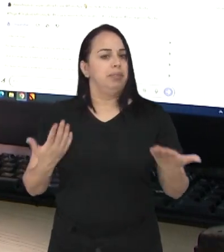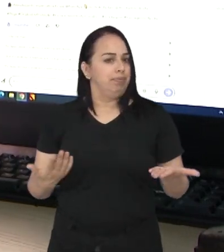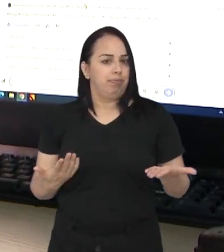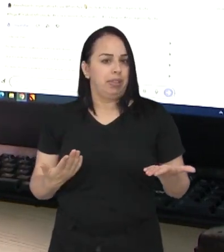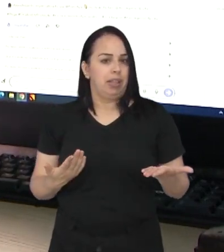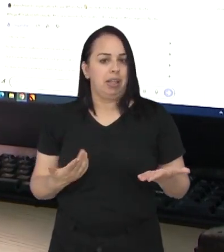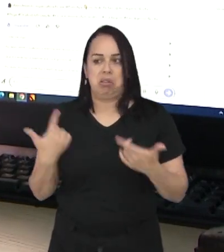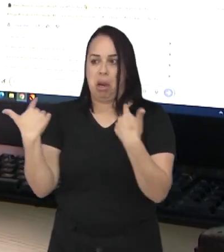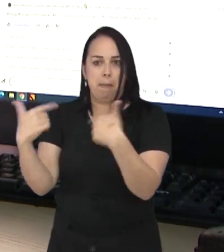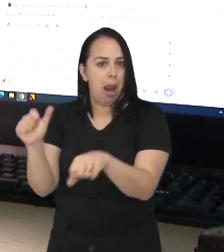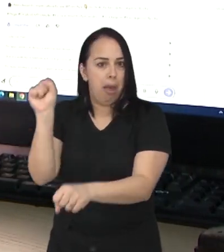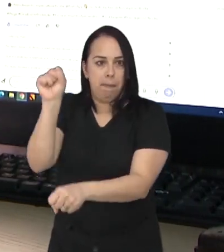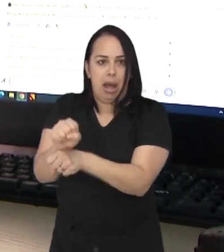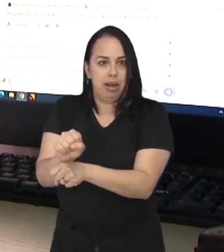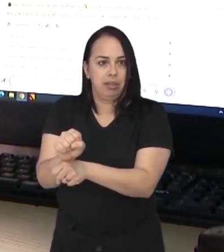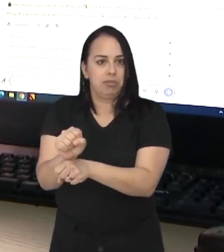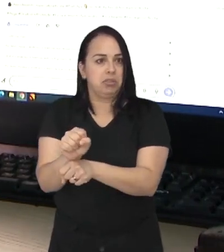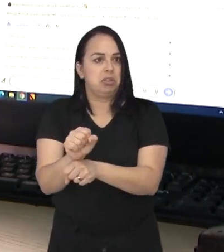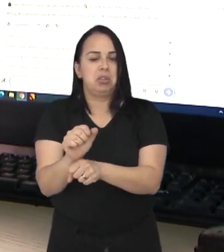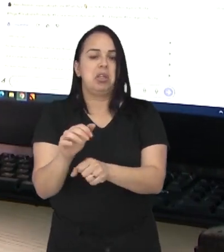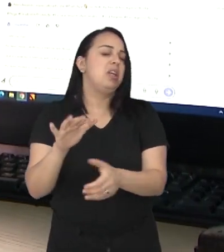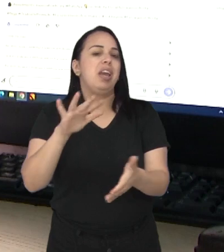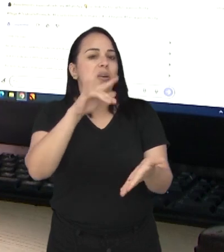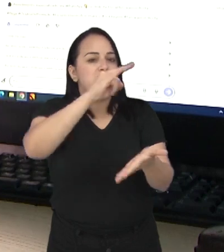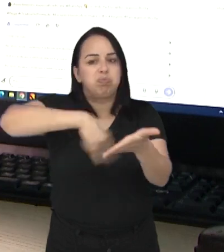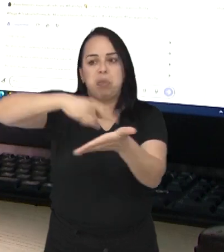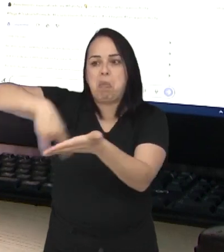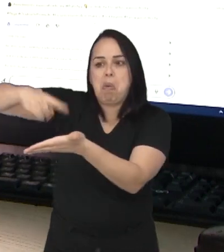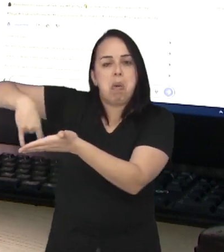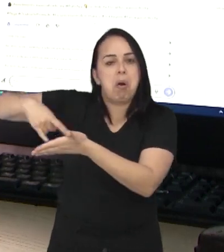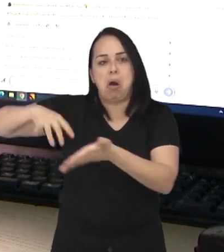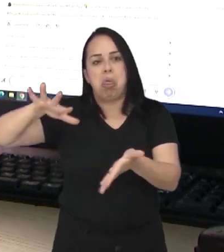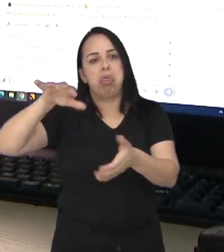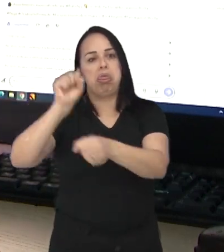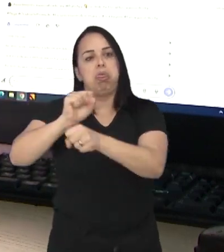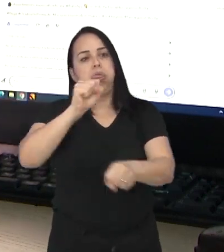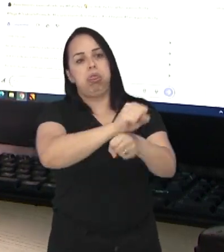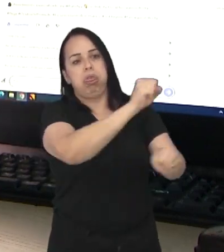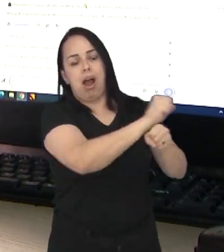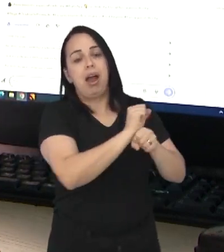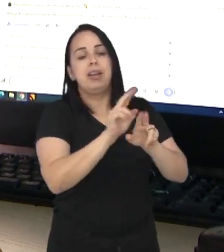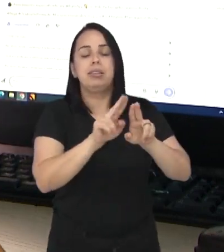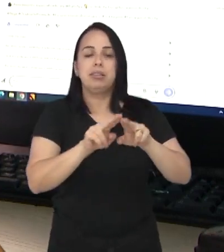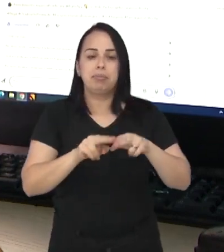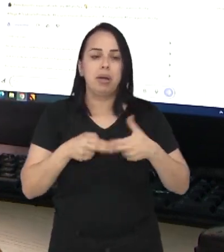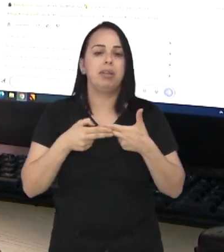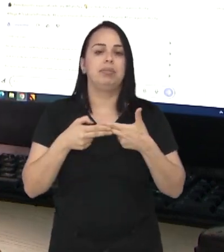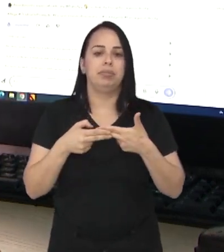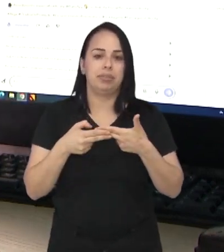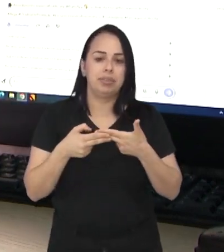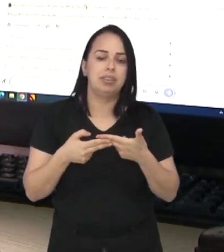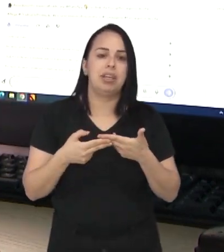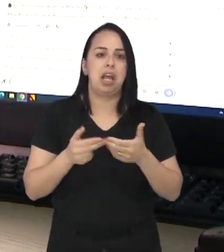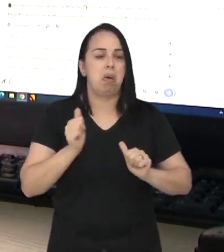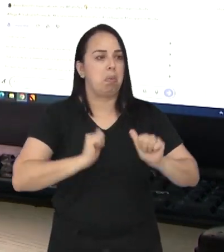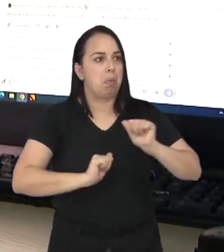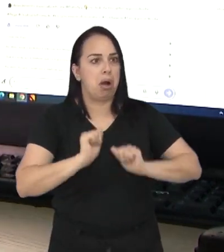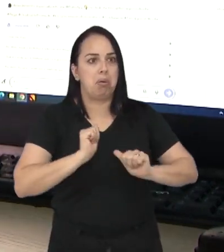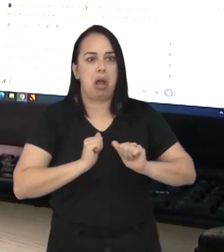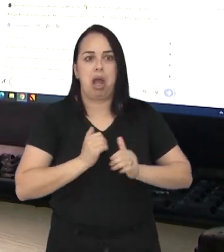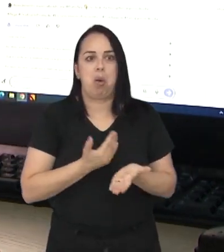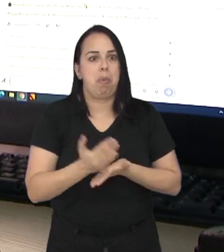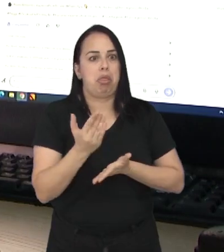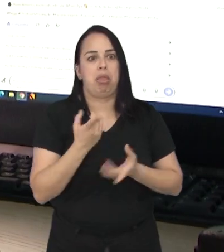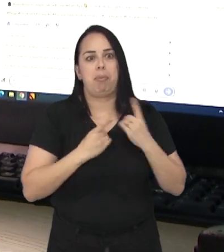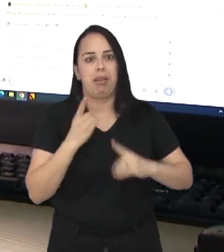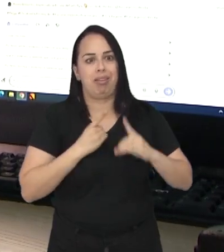onde eu parei de trabalhar, encerrei todos os meus contratos e entrei, obviamente,